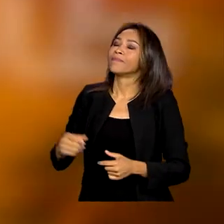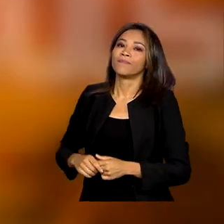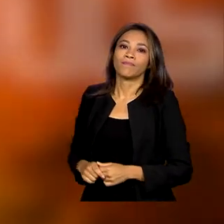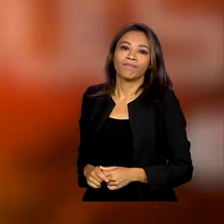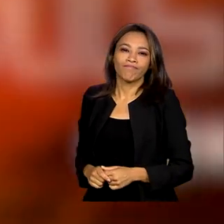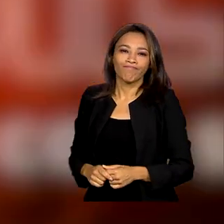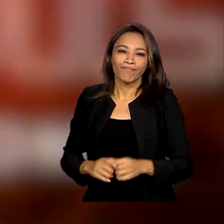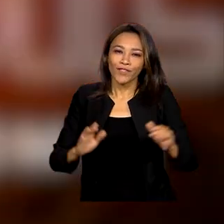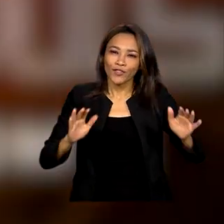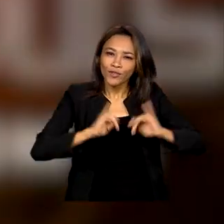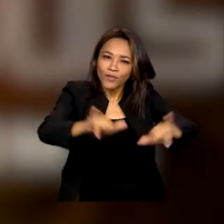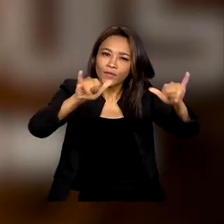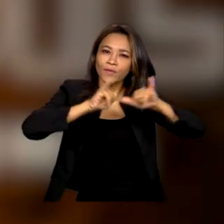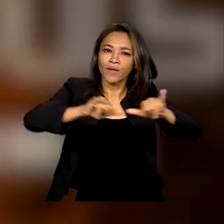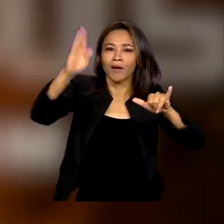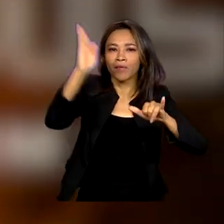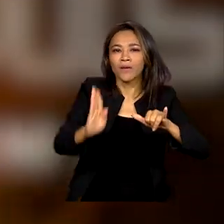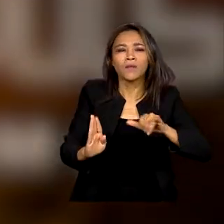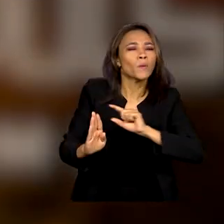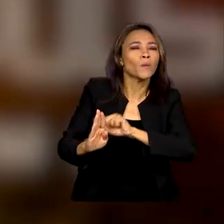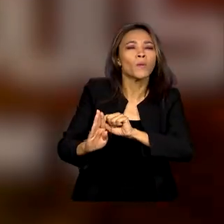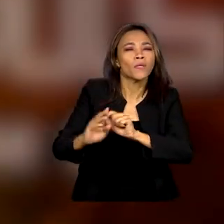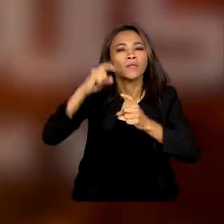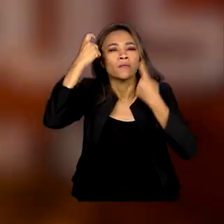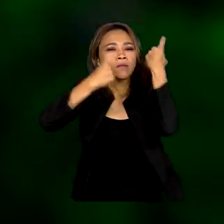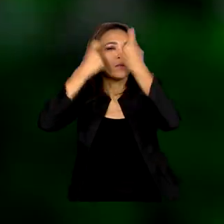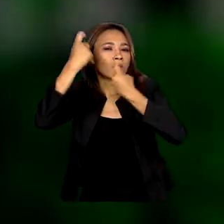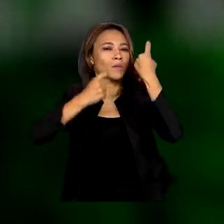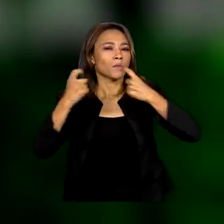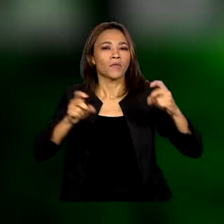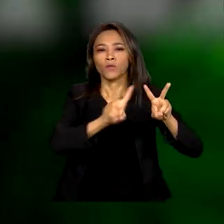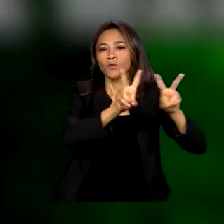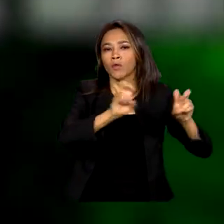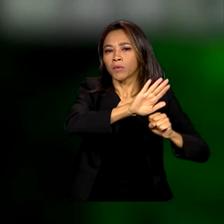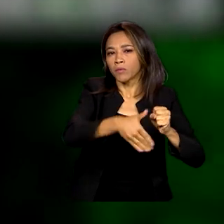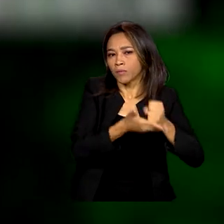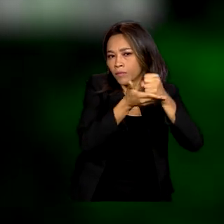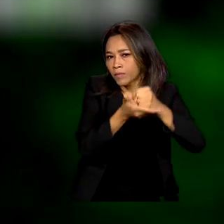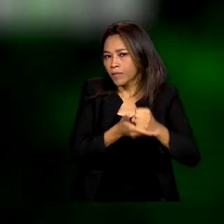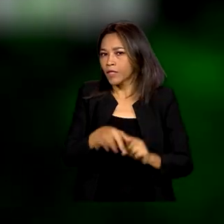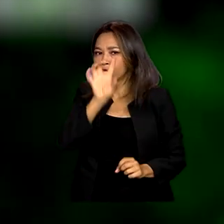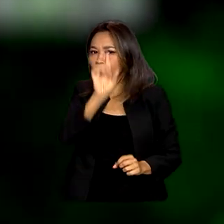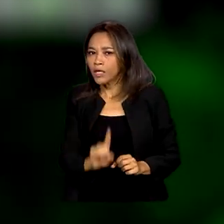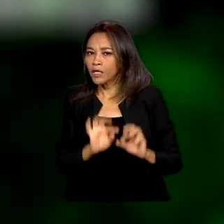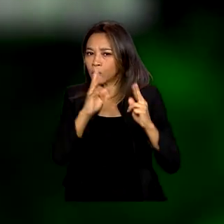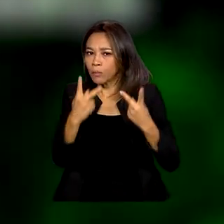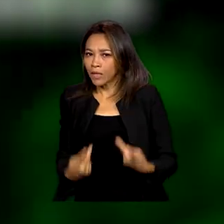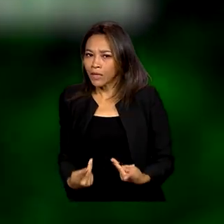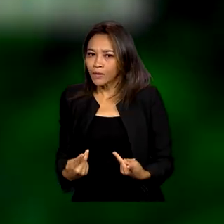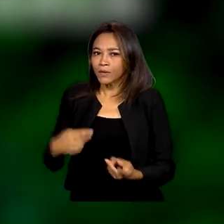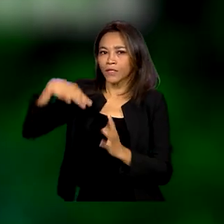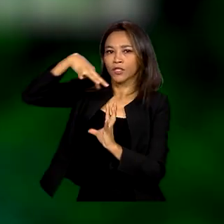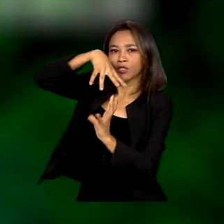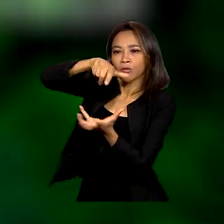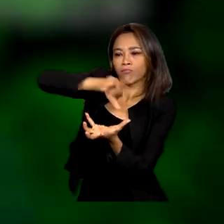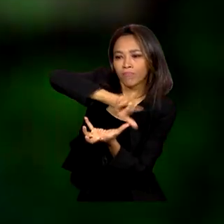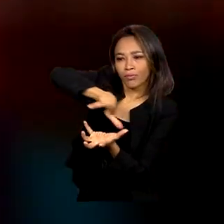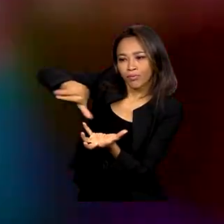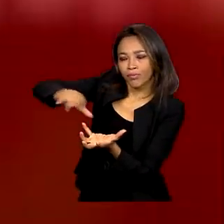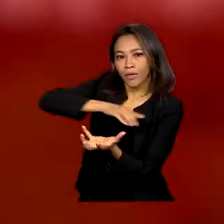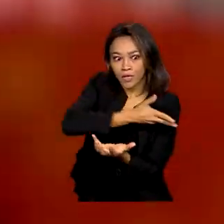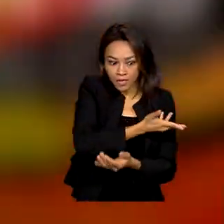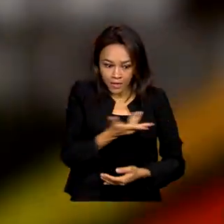Promover um Brasil que se preocupa com sustentabilidade, direitos humanos e diversidade. Esse é o